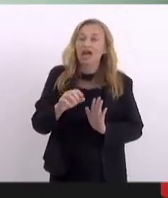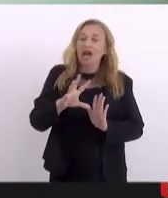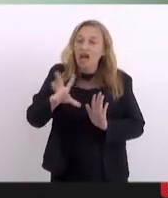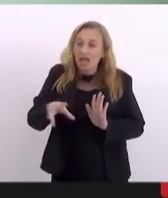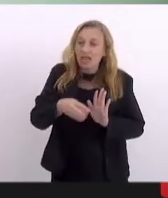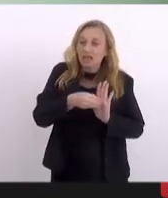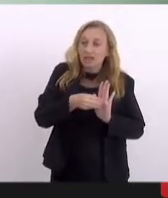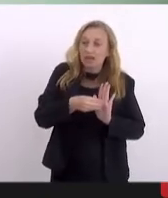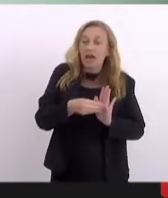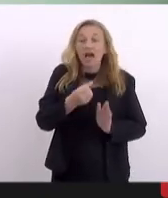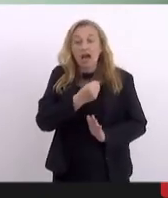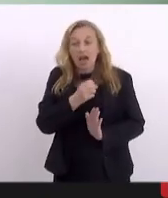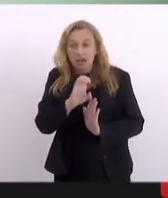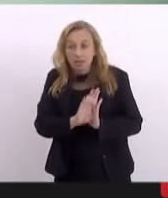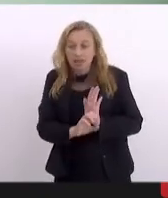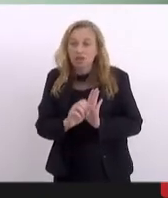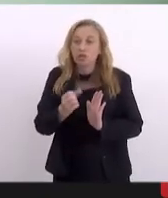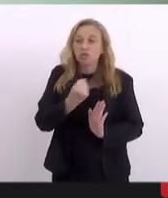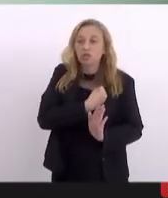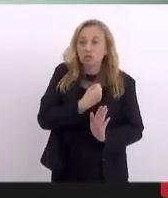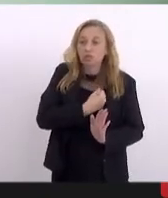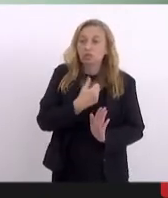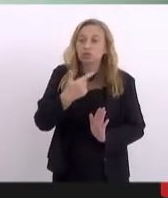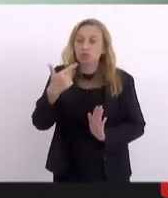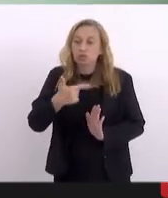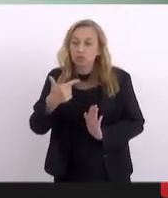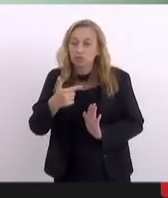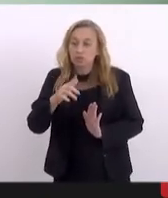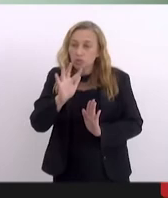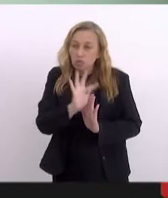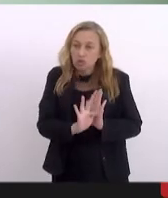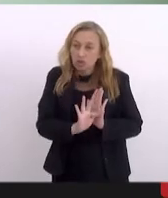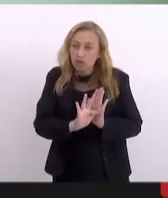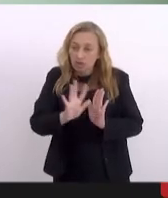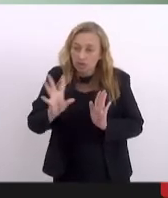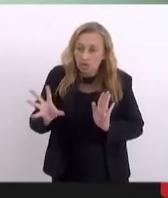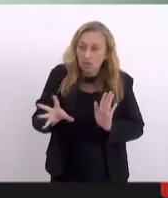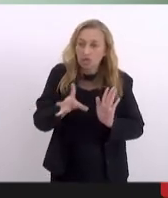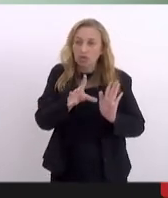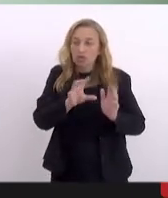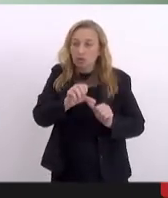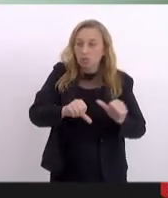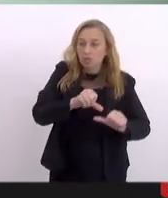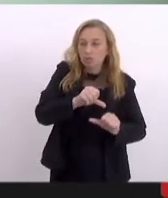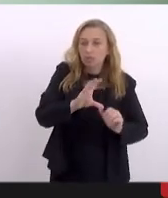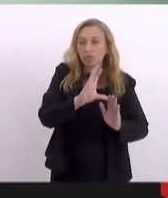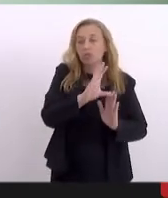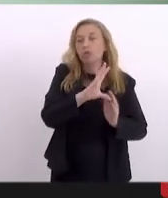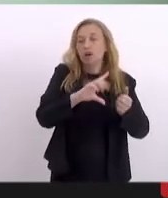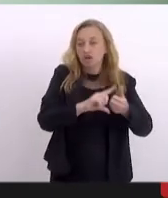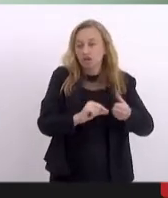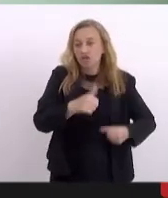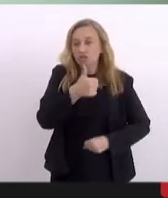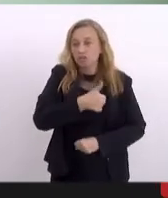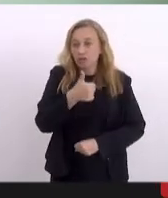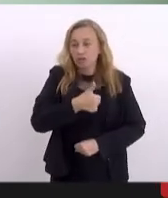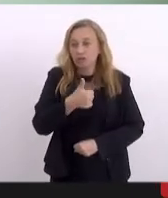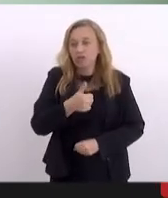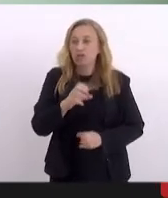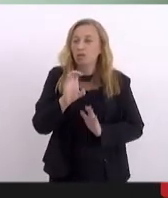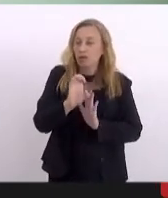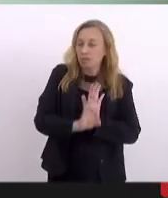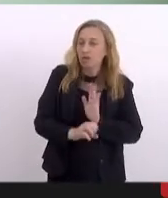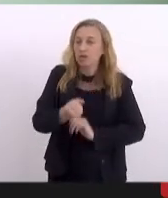é que passa o texto da emenda para o artigo primeiro. Emenda número três.